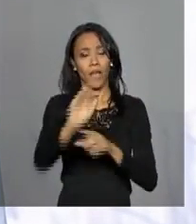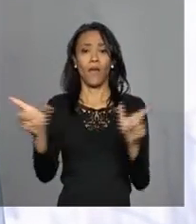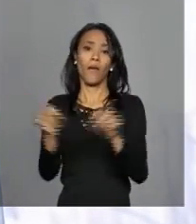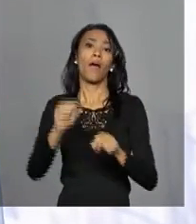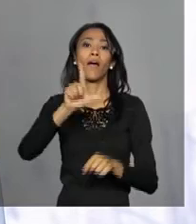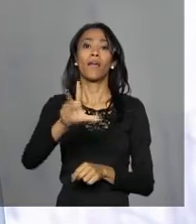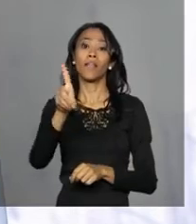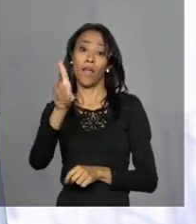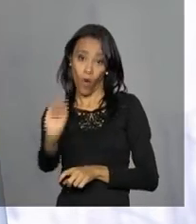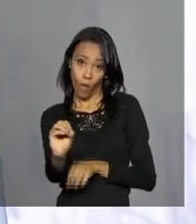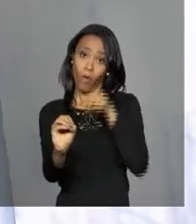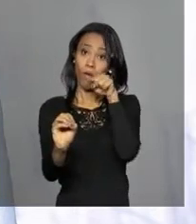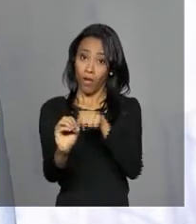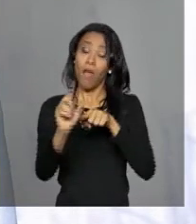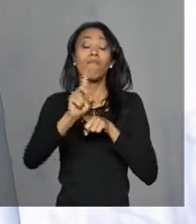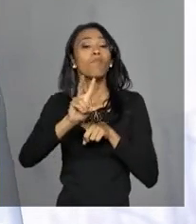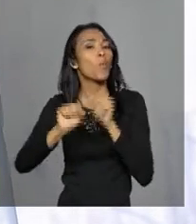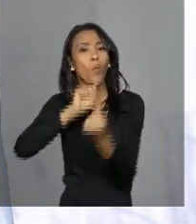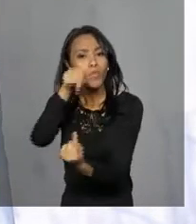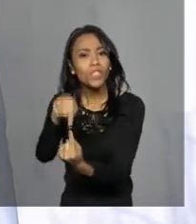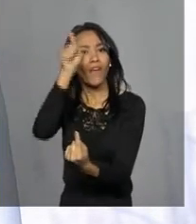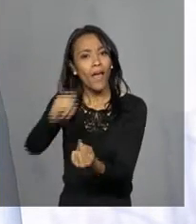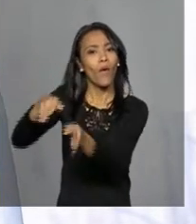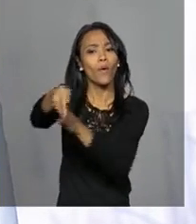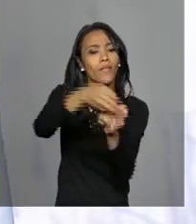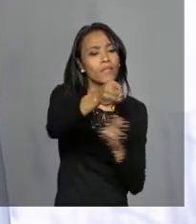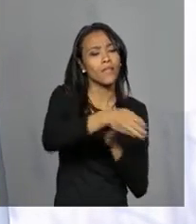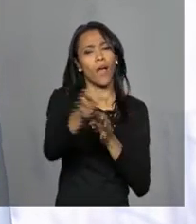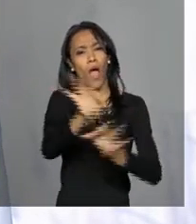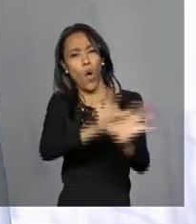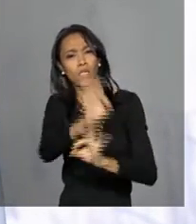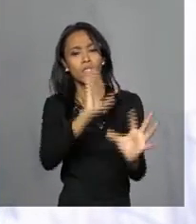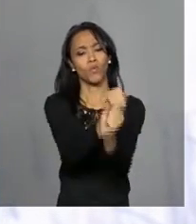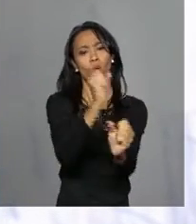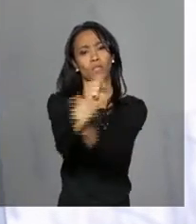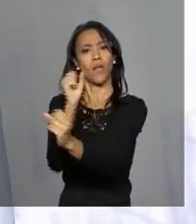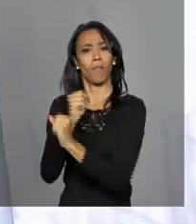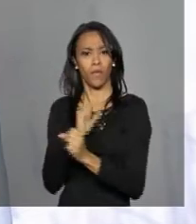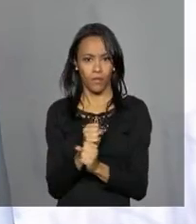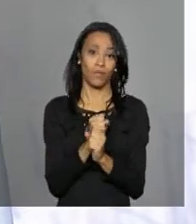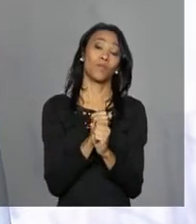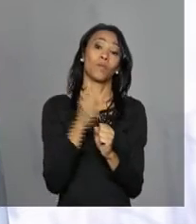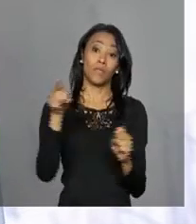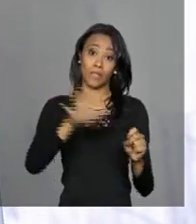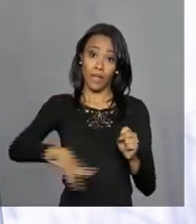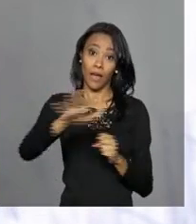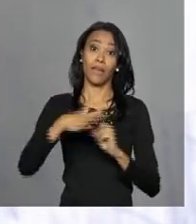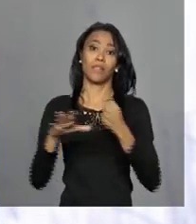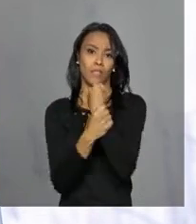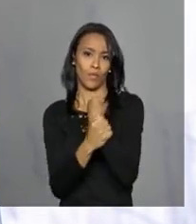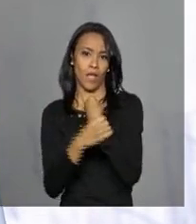Diretrizes Orçamentárias, a LDO, serve para orientar a elaboração dos orçamentos fiscais, da Seguridade Social